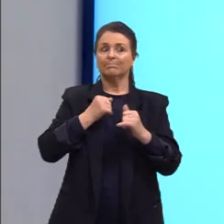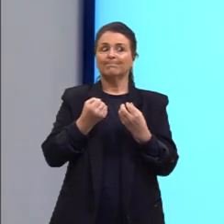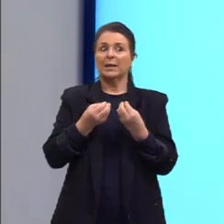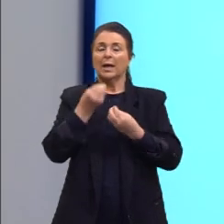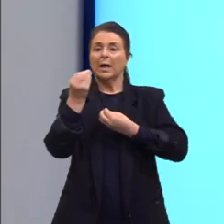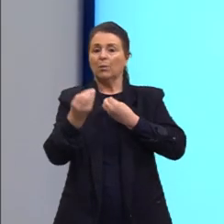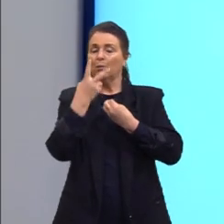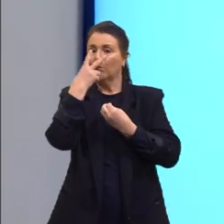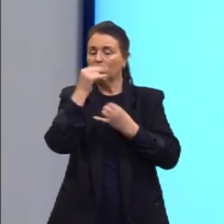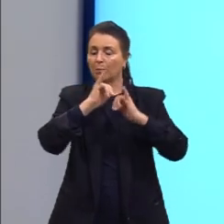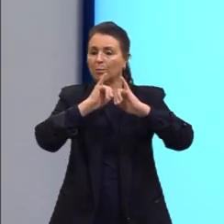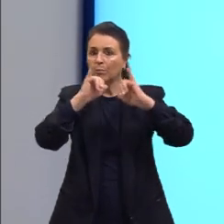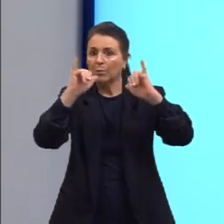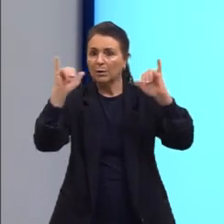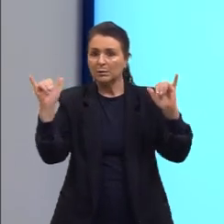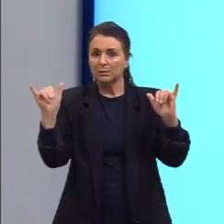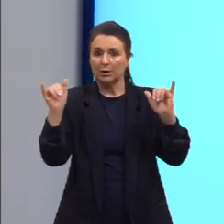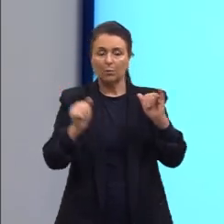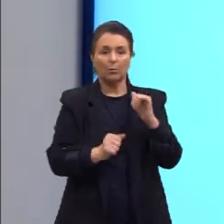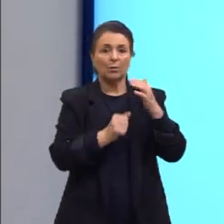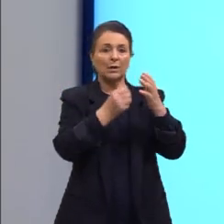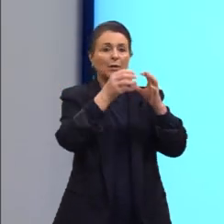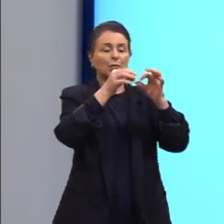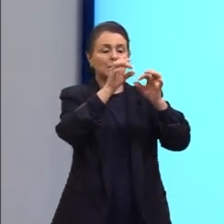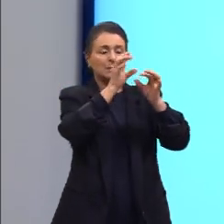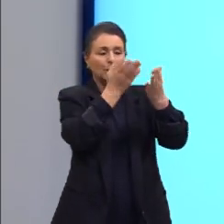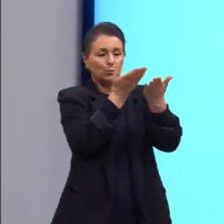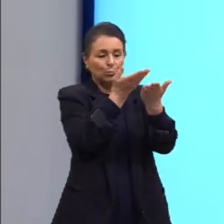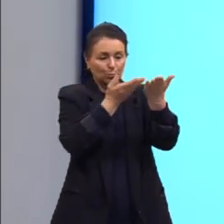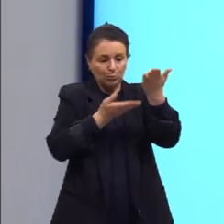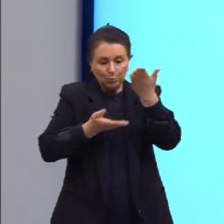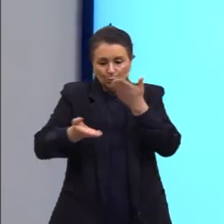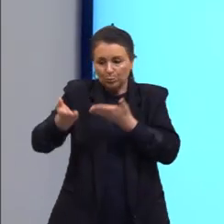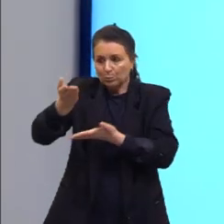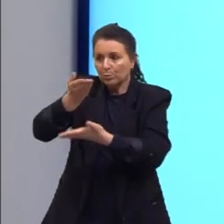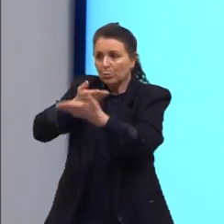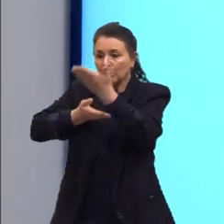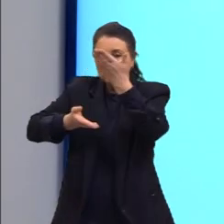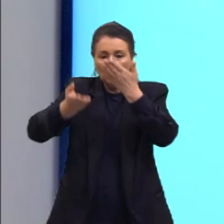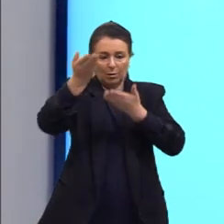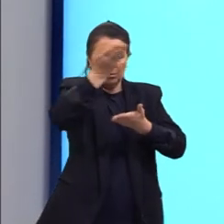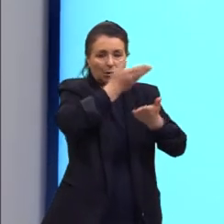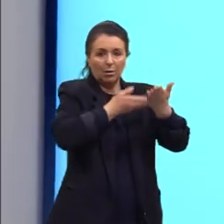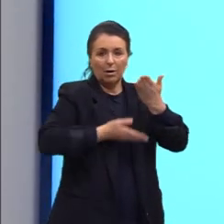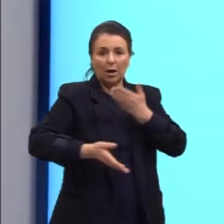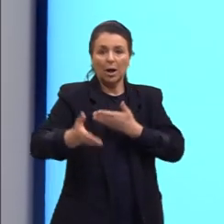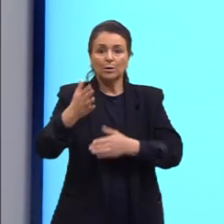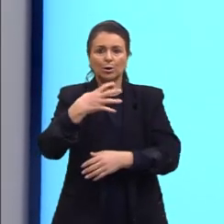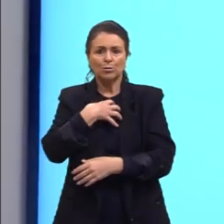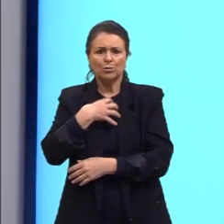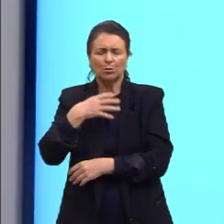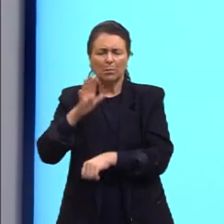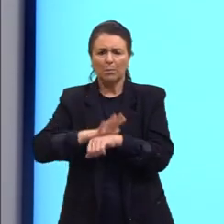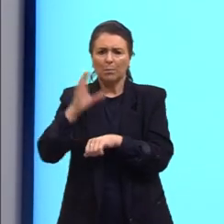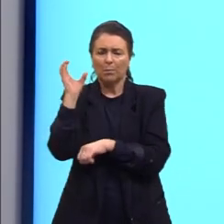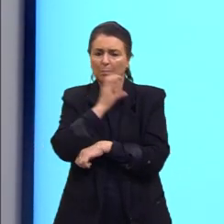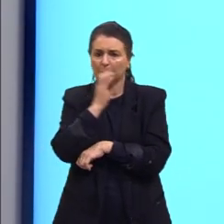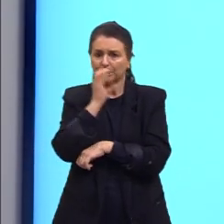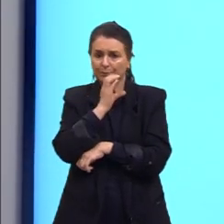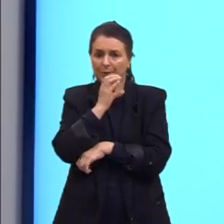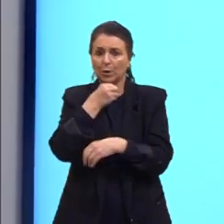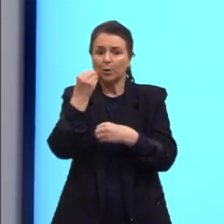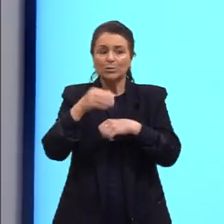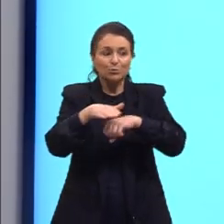passasse aqui, olha, de uma mão para outra, de maneira muito mais rápida, como se a gente